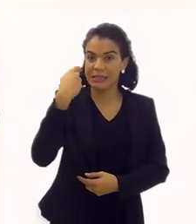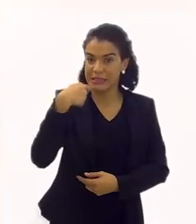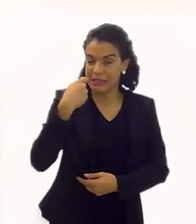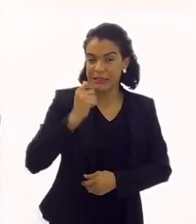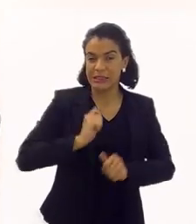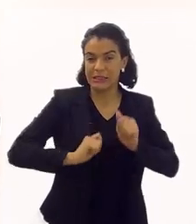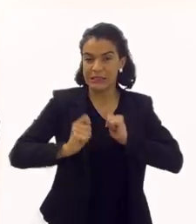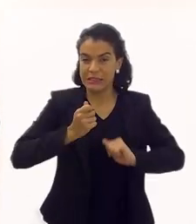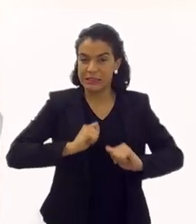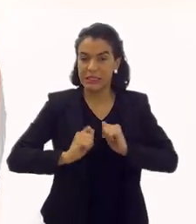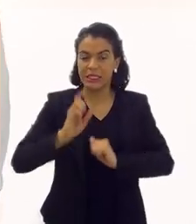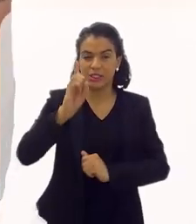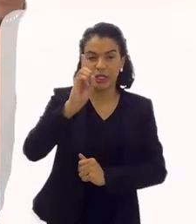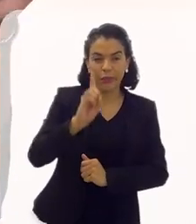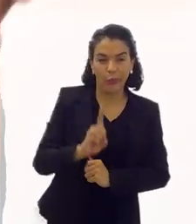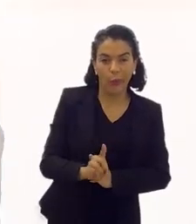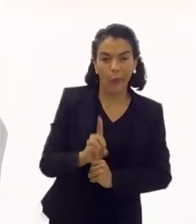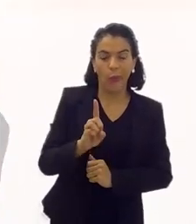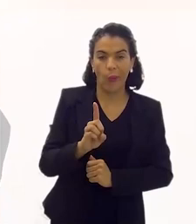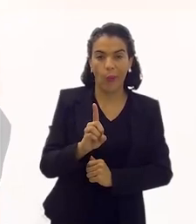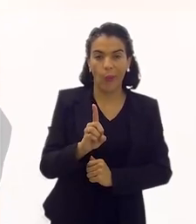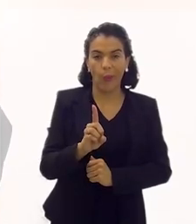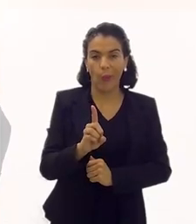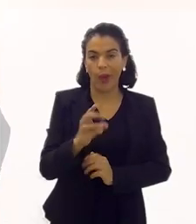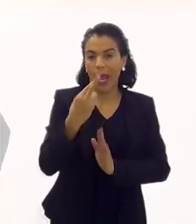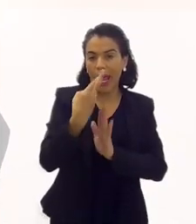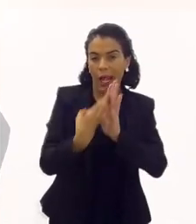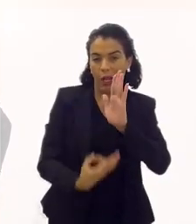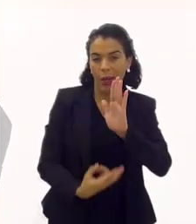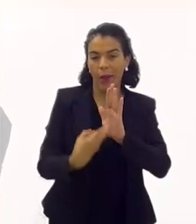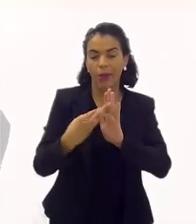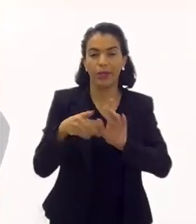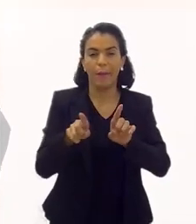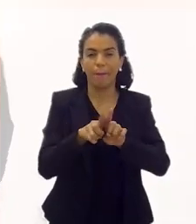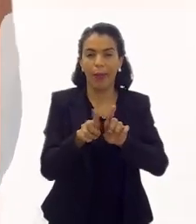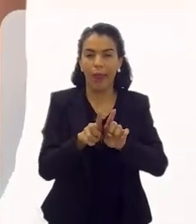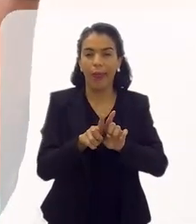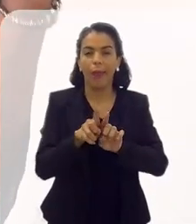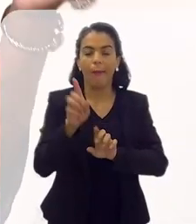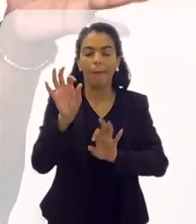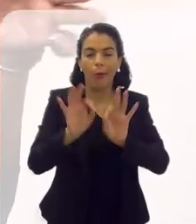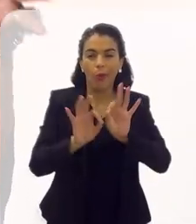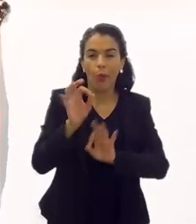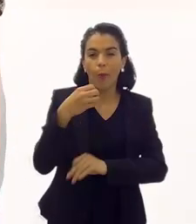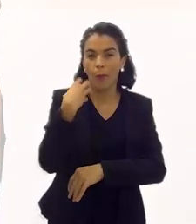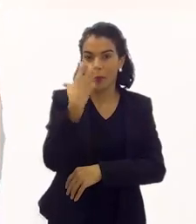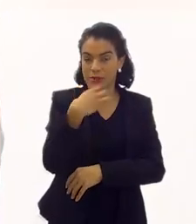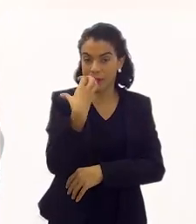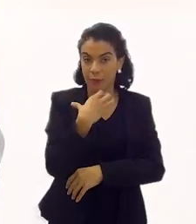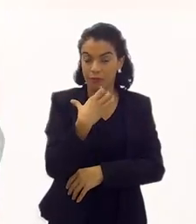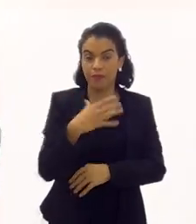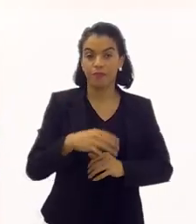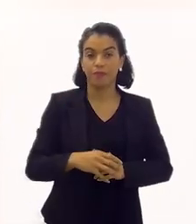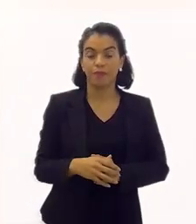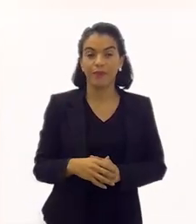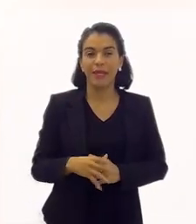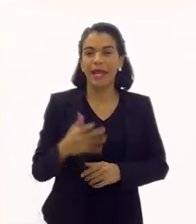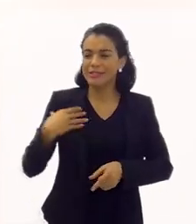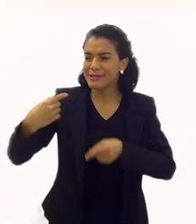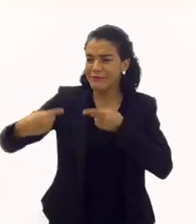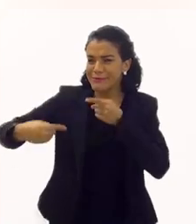quase 30 artistas, entre diretores e produtores musicais e tudo mais.